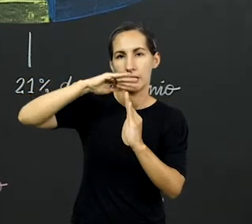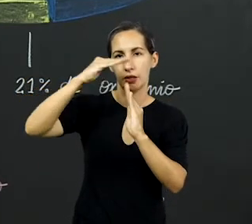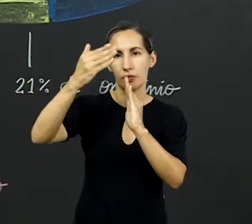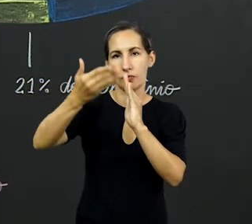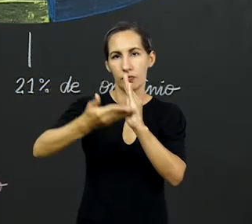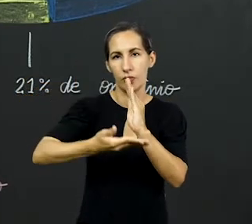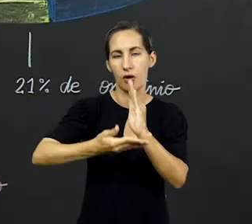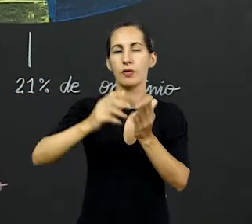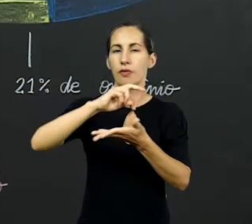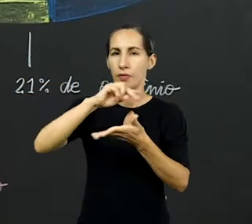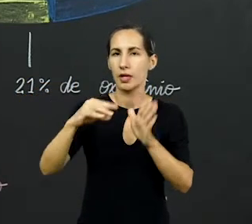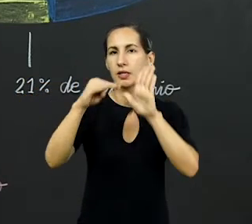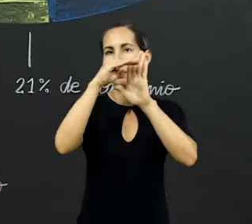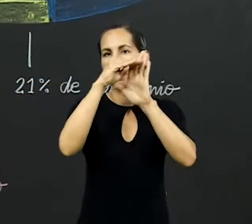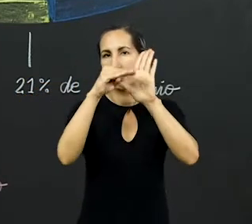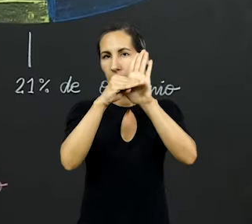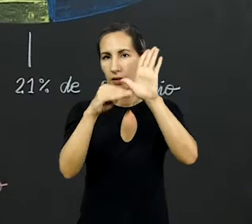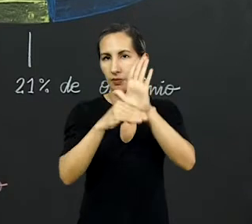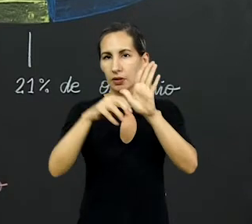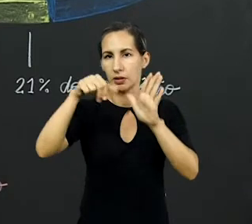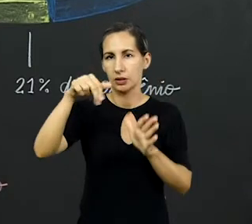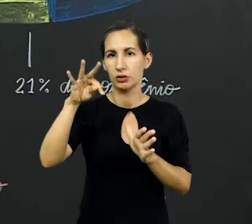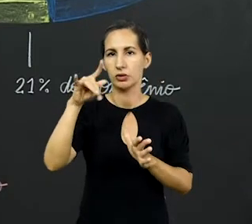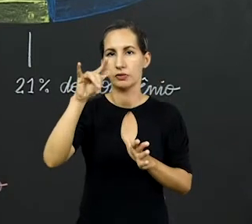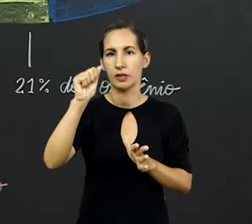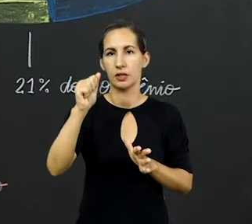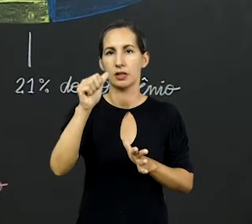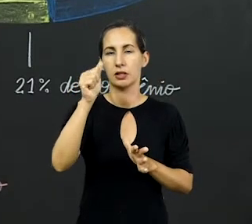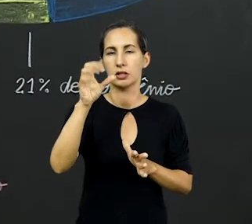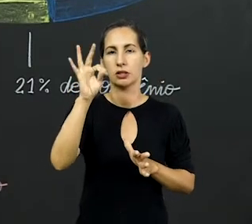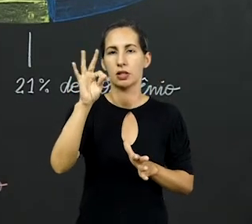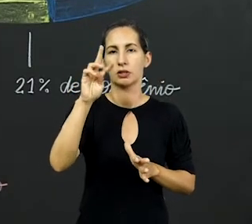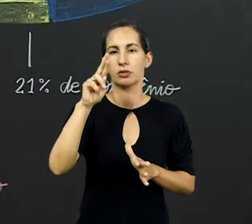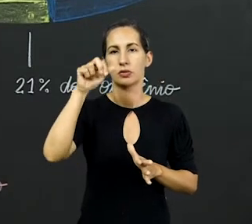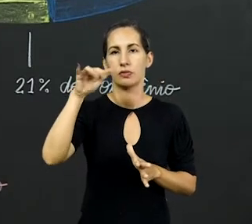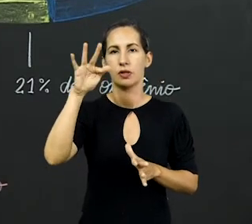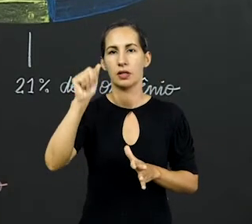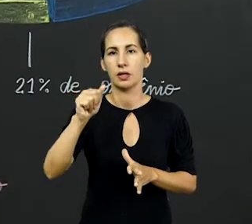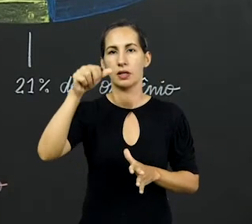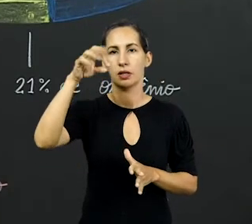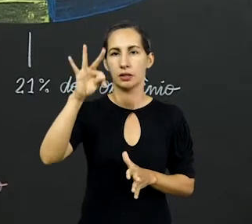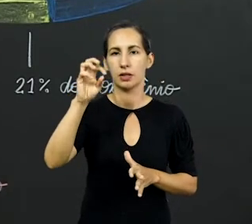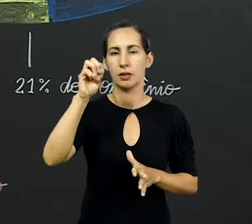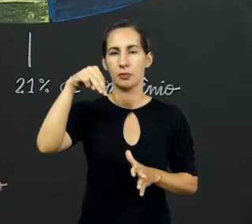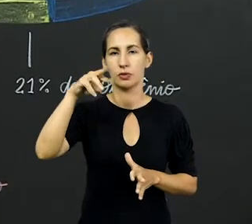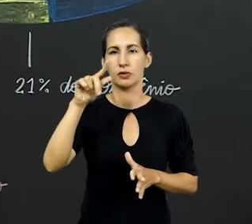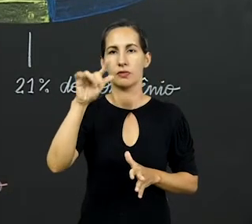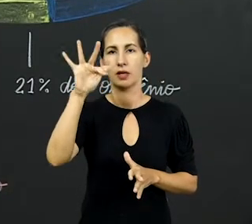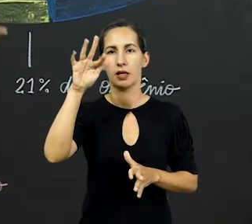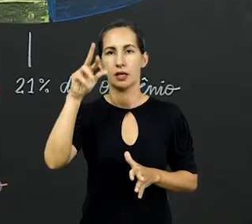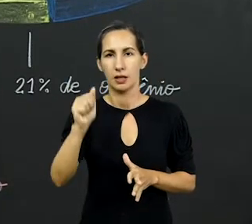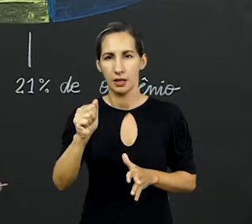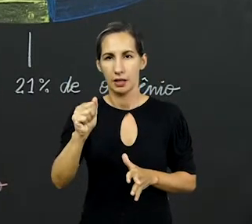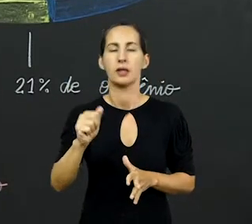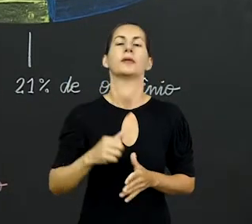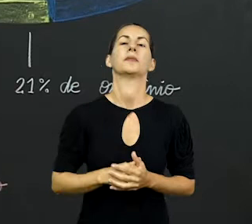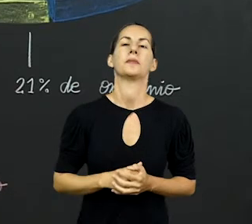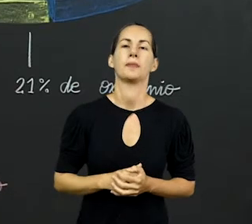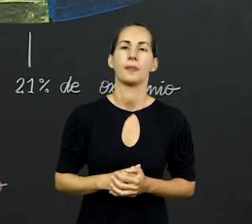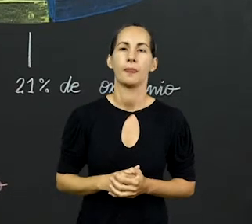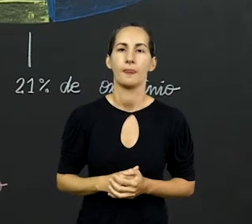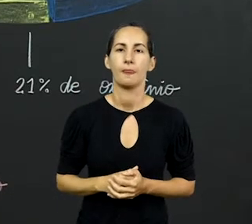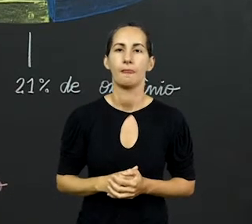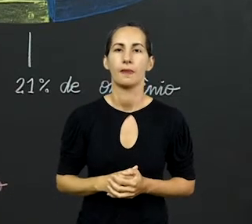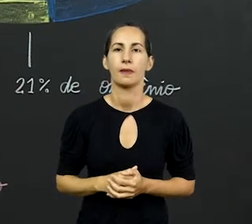camadas. Lembra dessa história? Troposfera, estratosfera, mesosfera, termosfera, exosfera. Pois é.